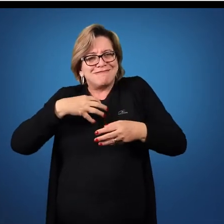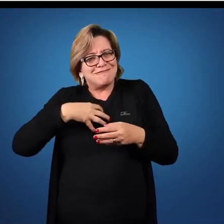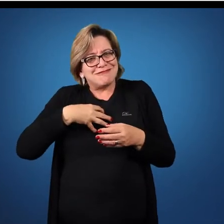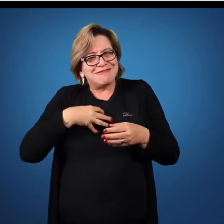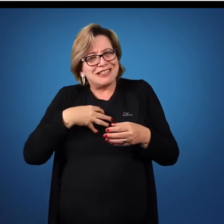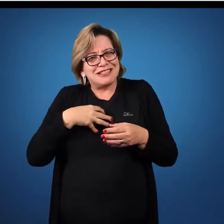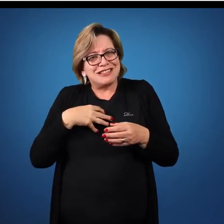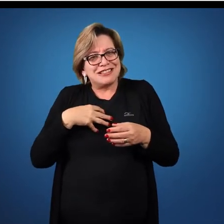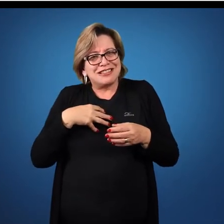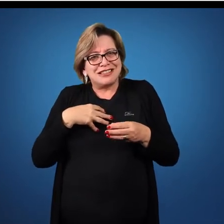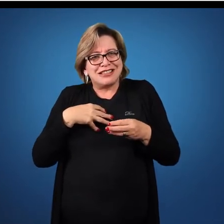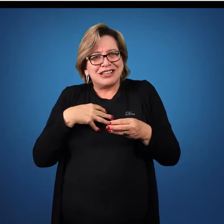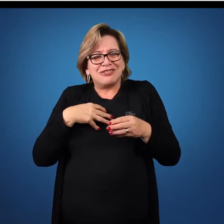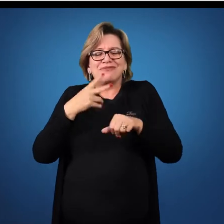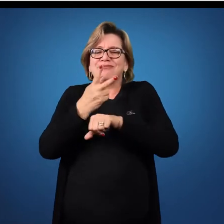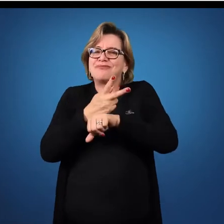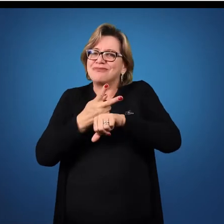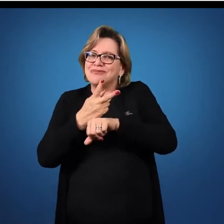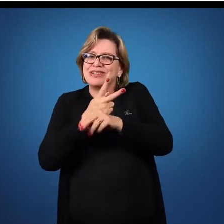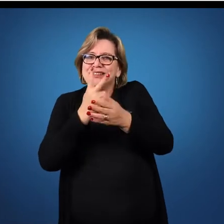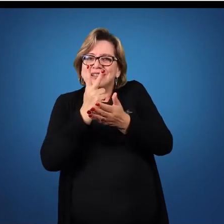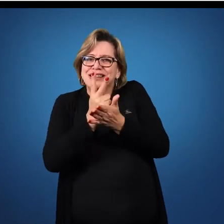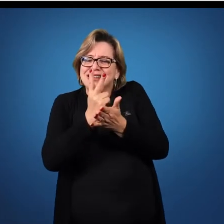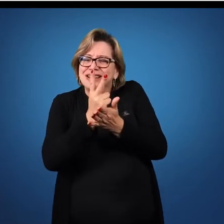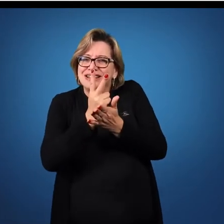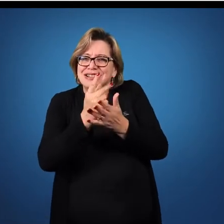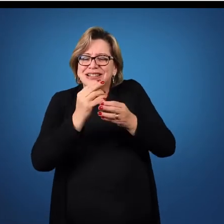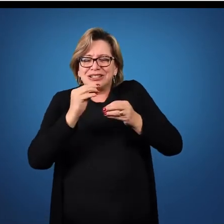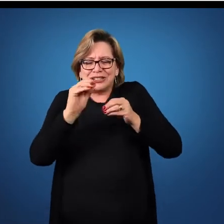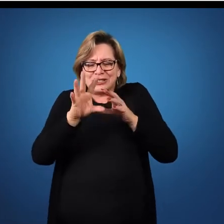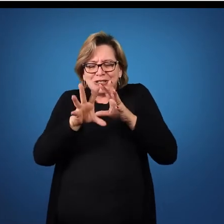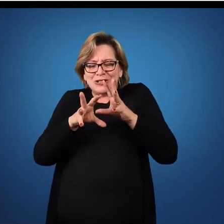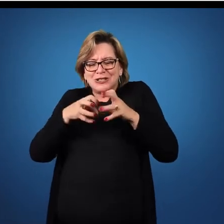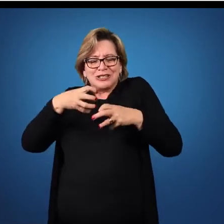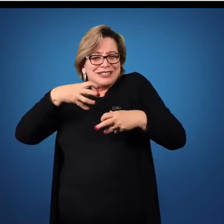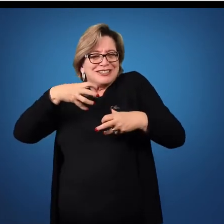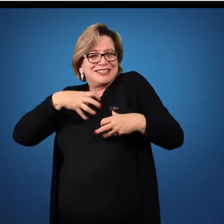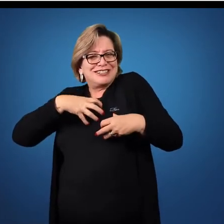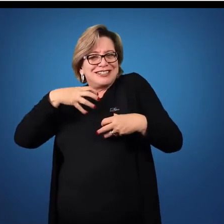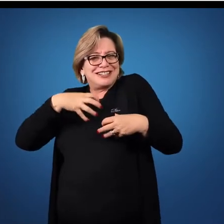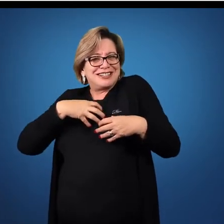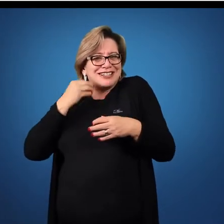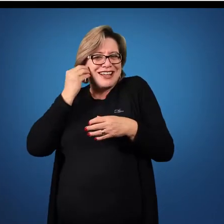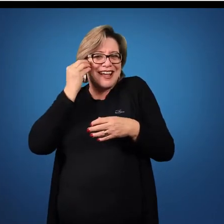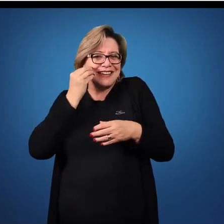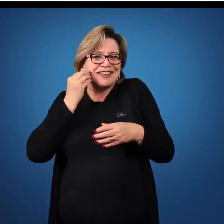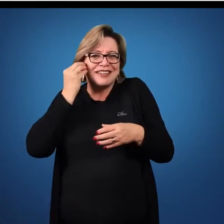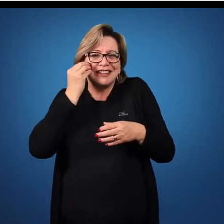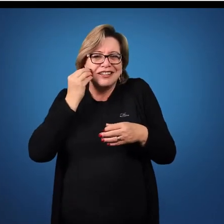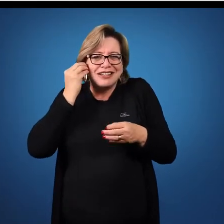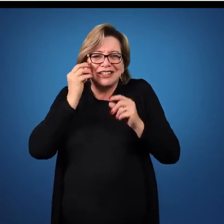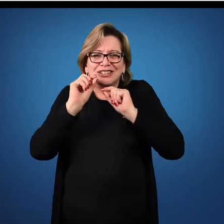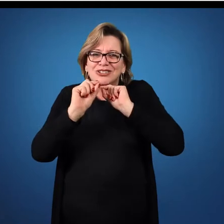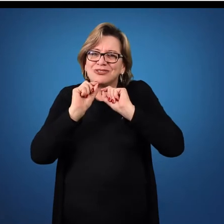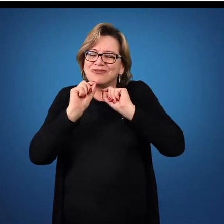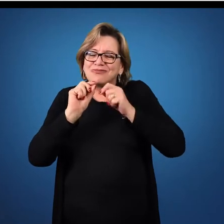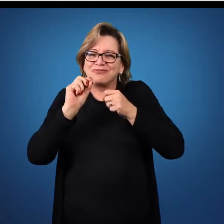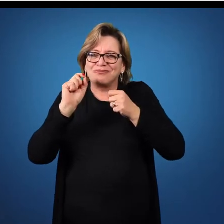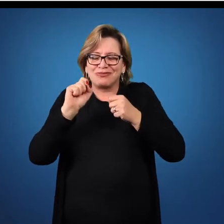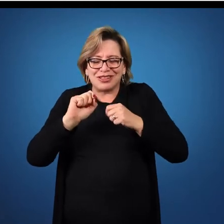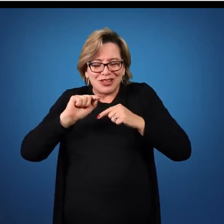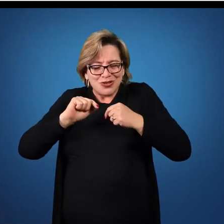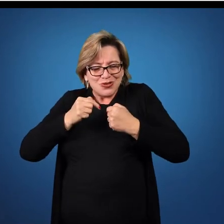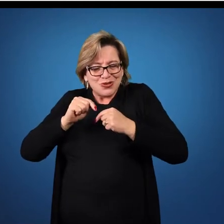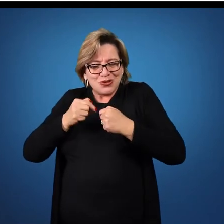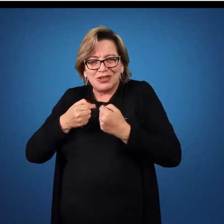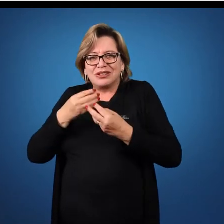ele. Busquem trazer todas as sensações e experiências que esse objeto pode lhe causar.